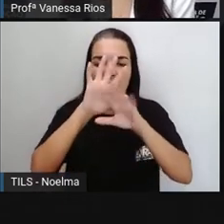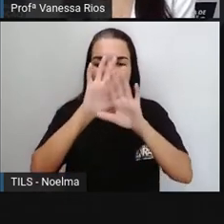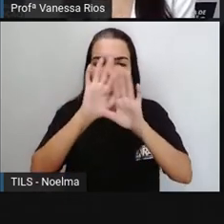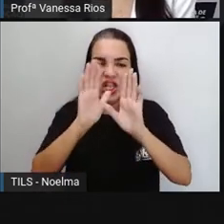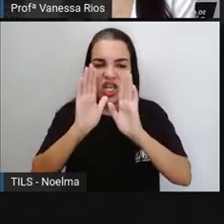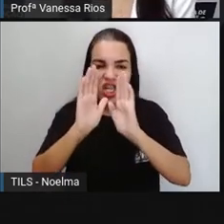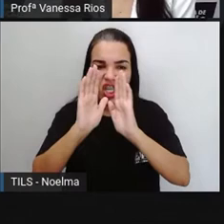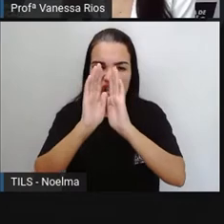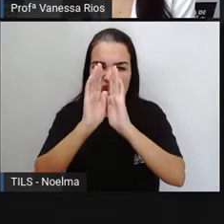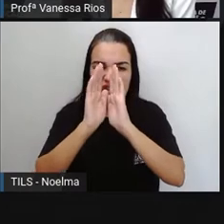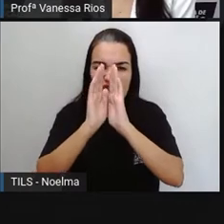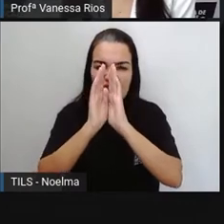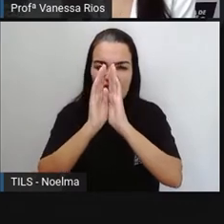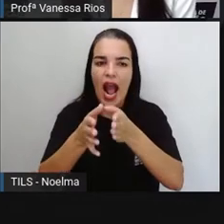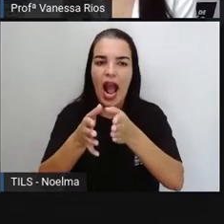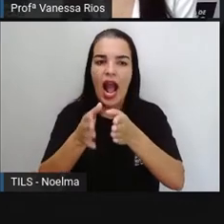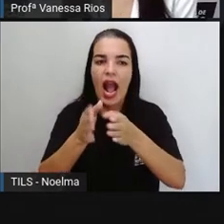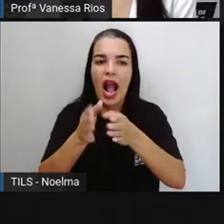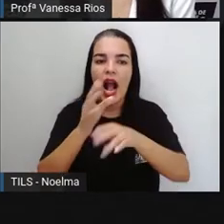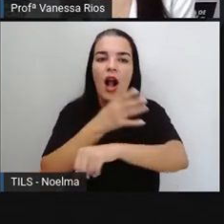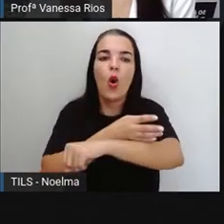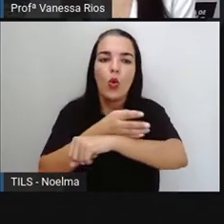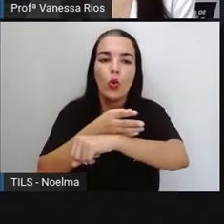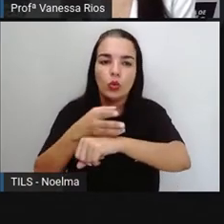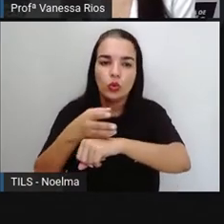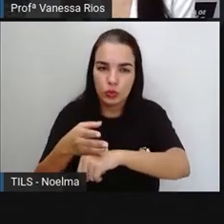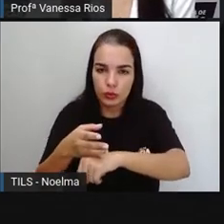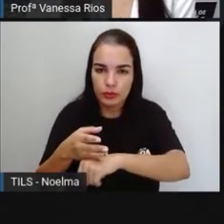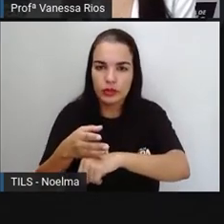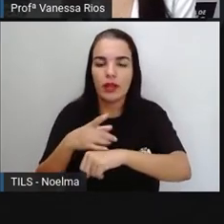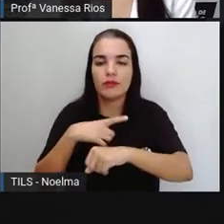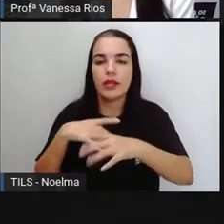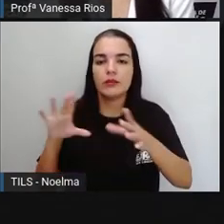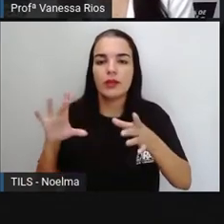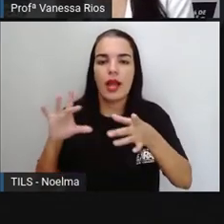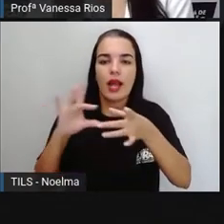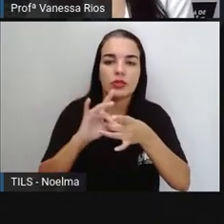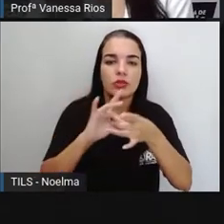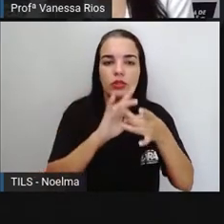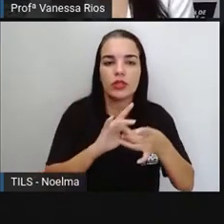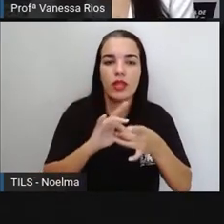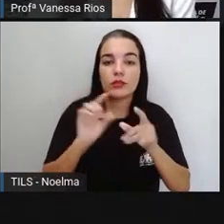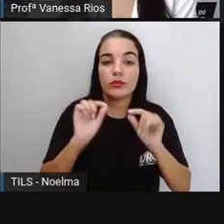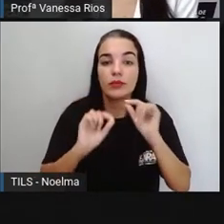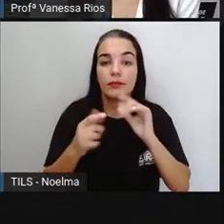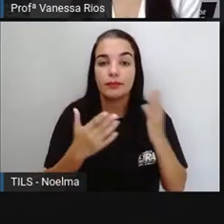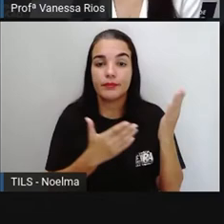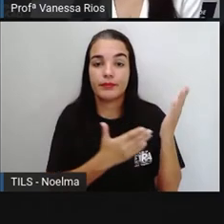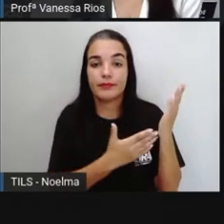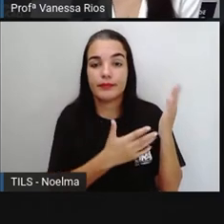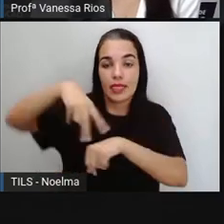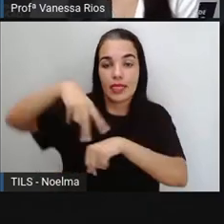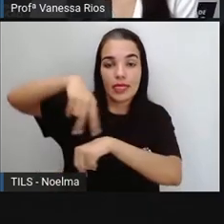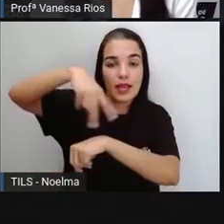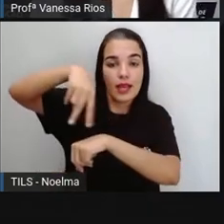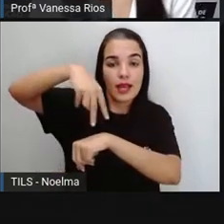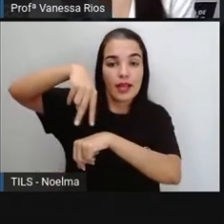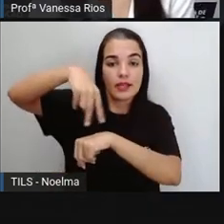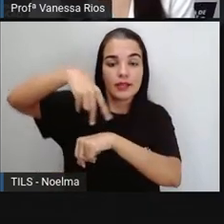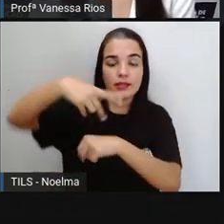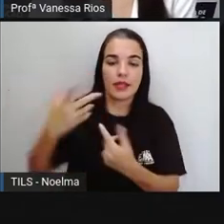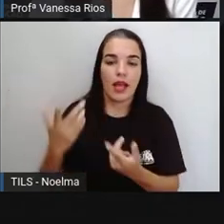cultural imaterial associados aos bens de dança, músicas, literatura,